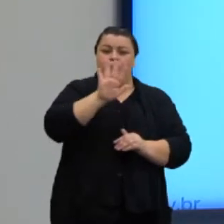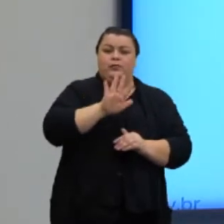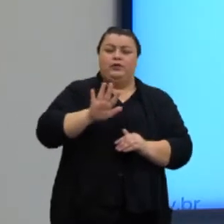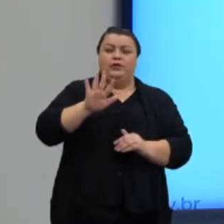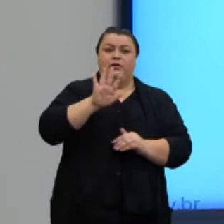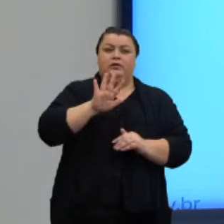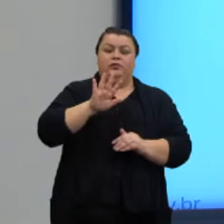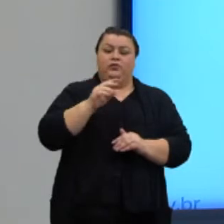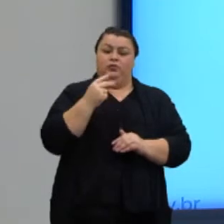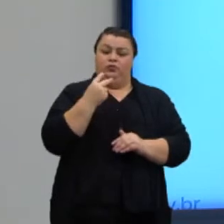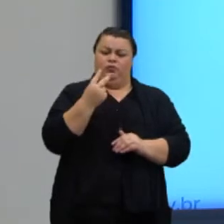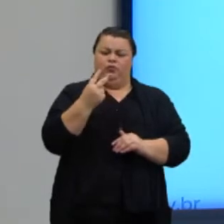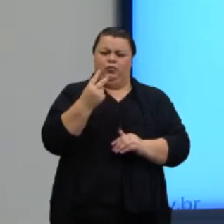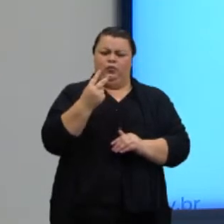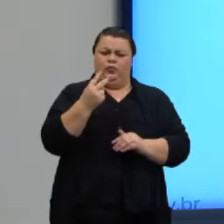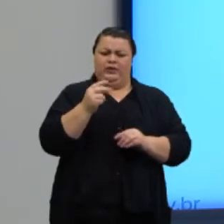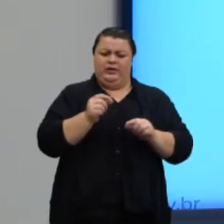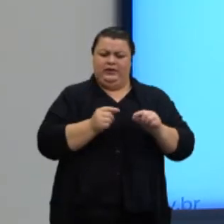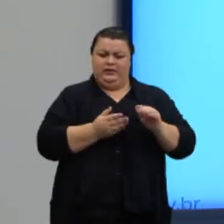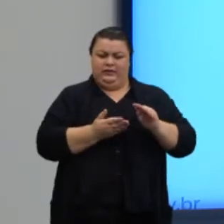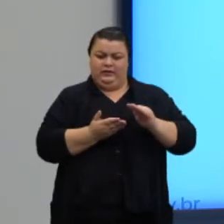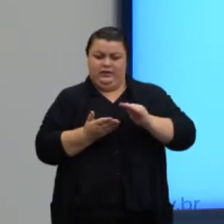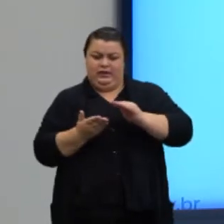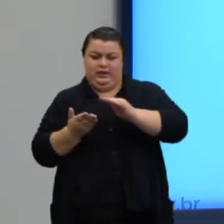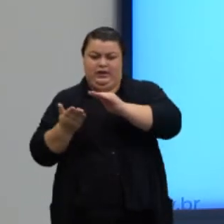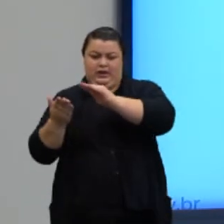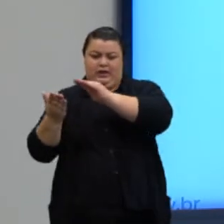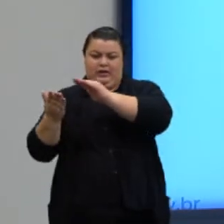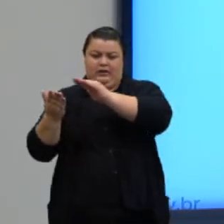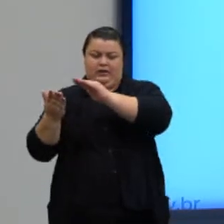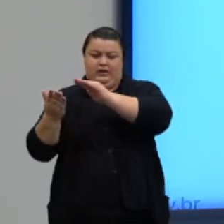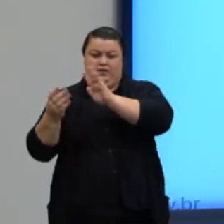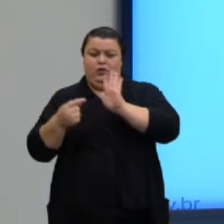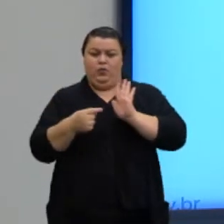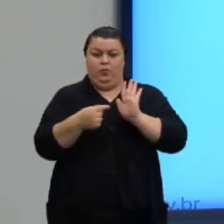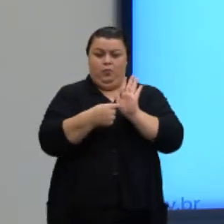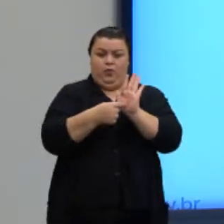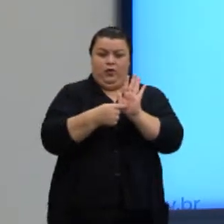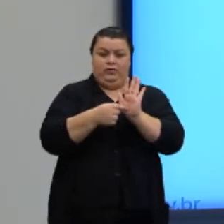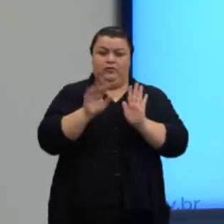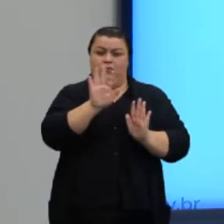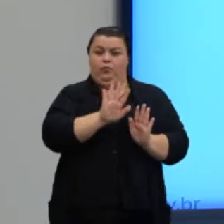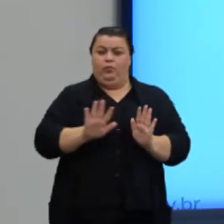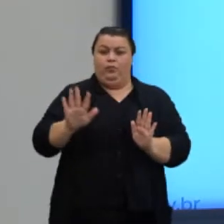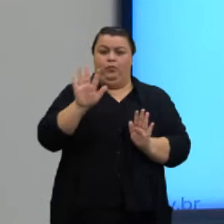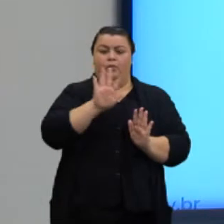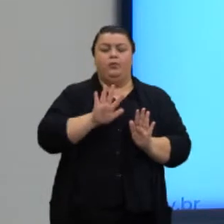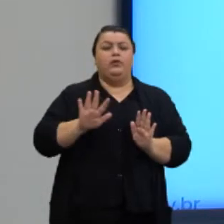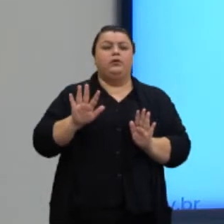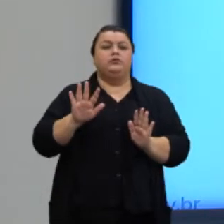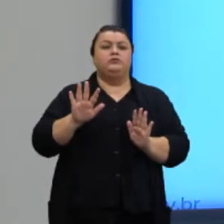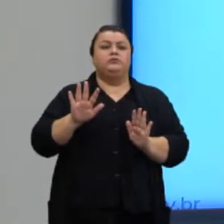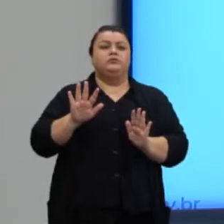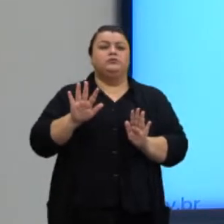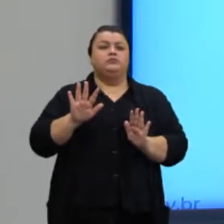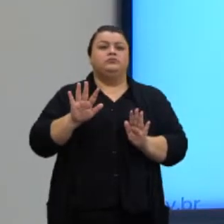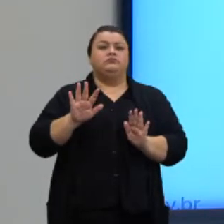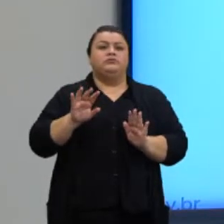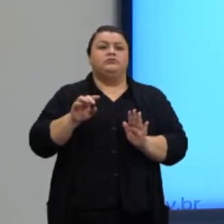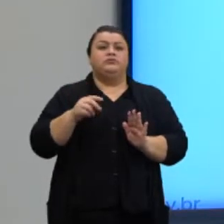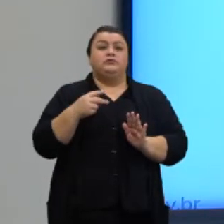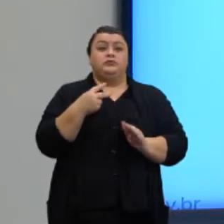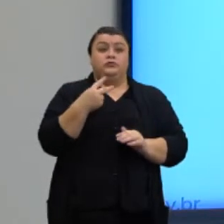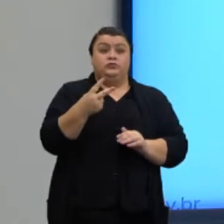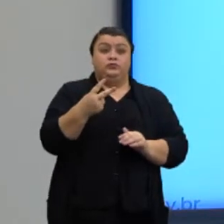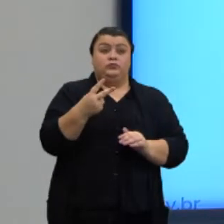Duas retas paralelas distintas determinam um plano. E, se duas